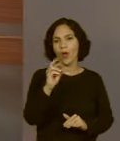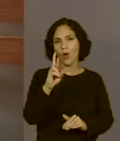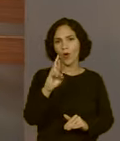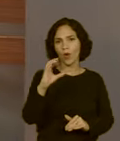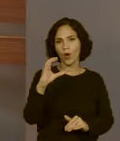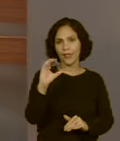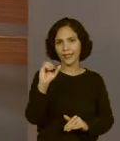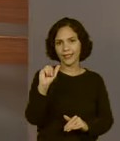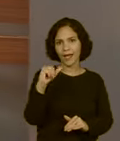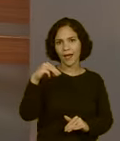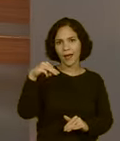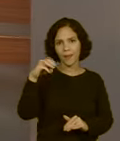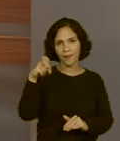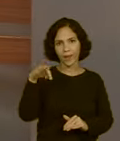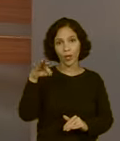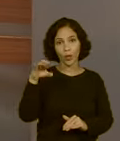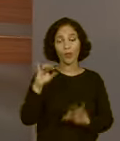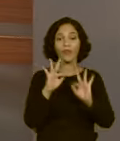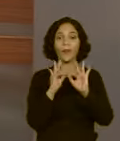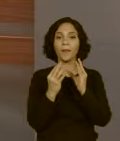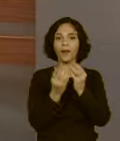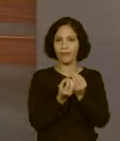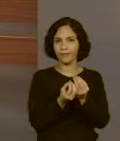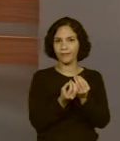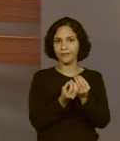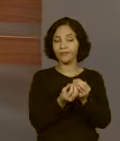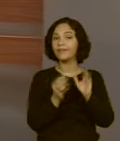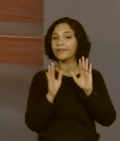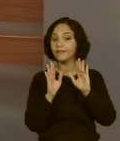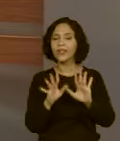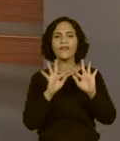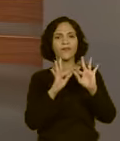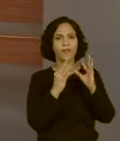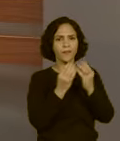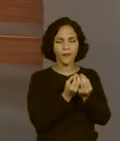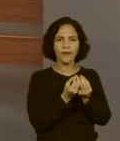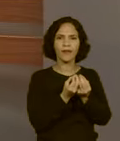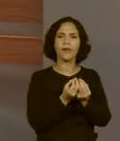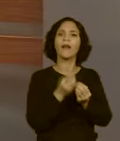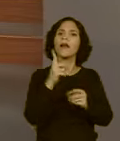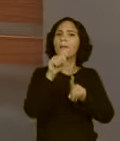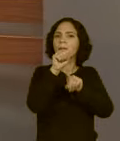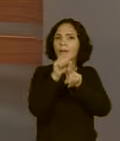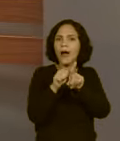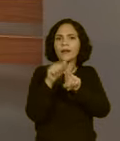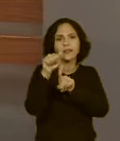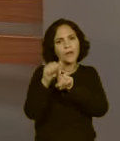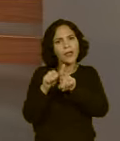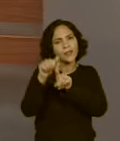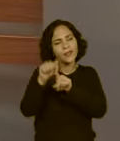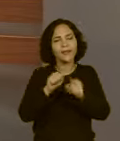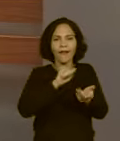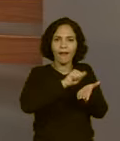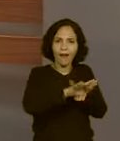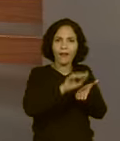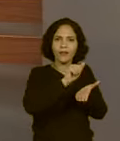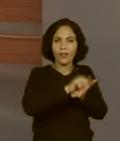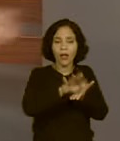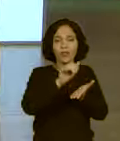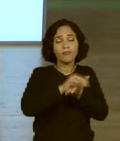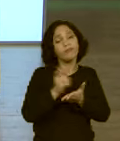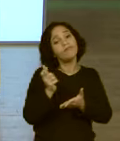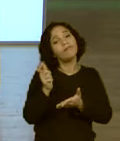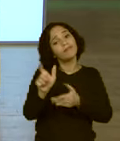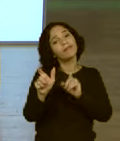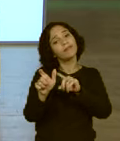Esse conjunto de gastos que uma família tem e que ela gasta muitas vezes todo mês, é chamado